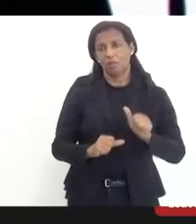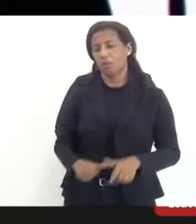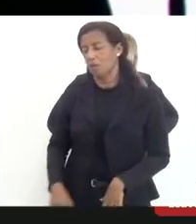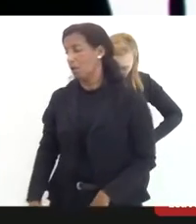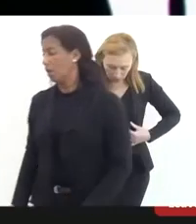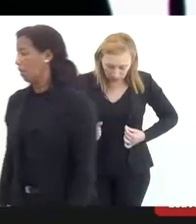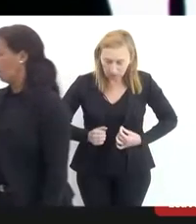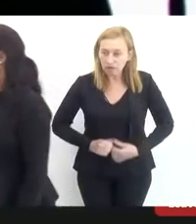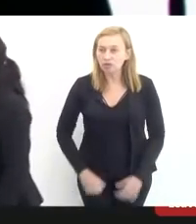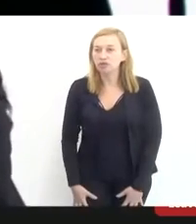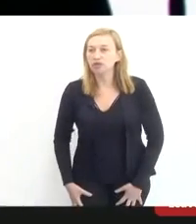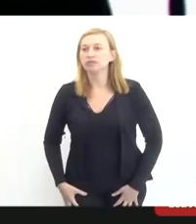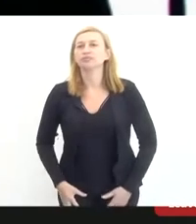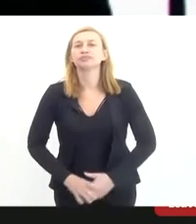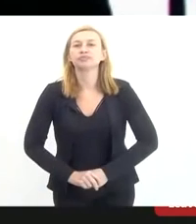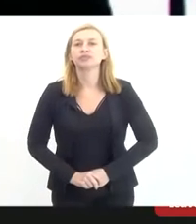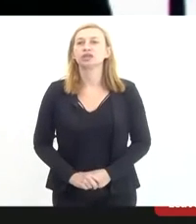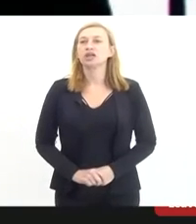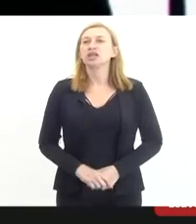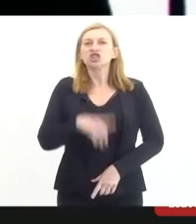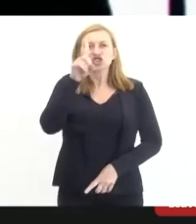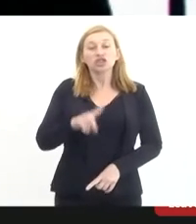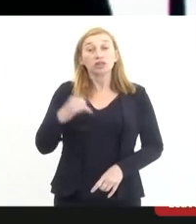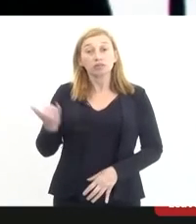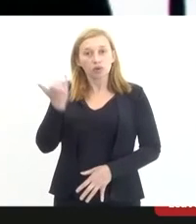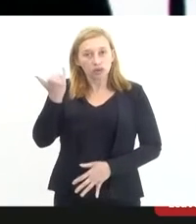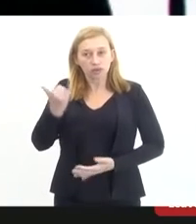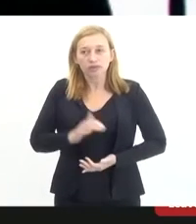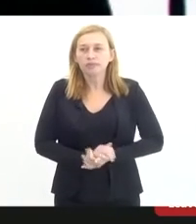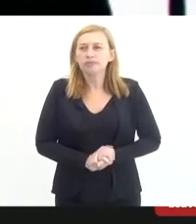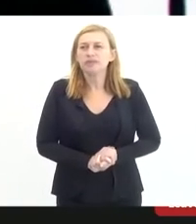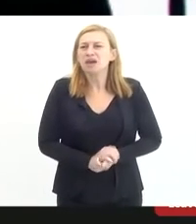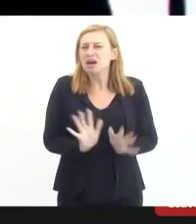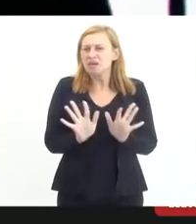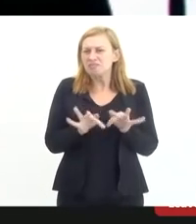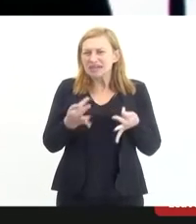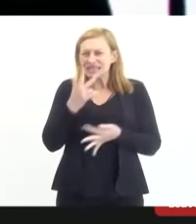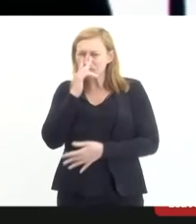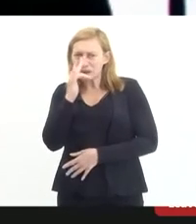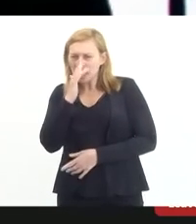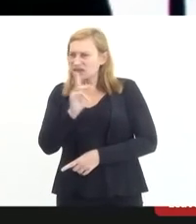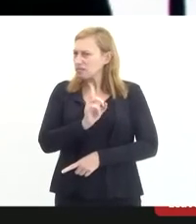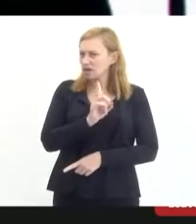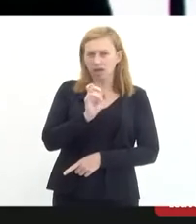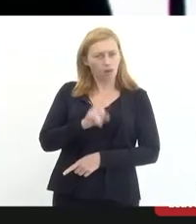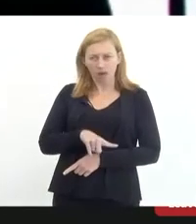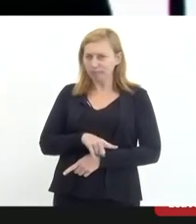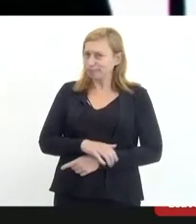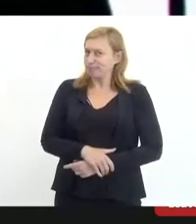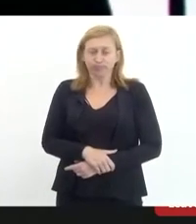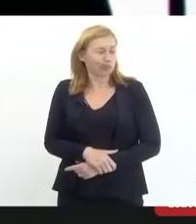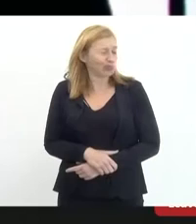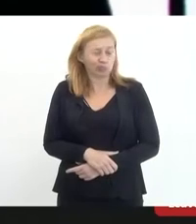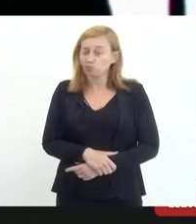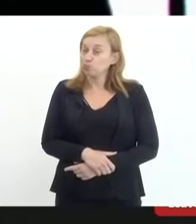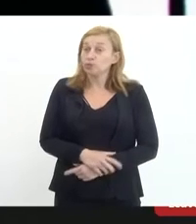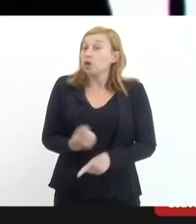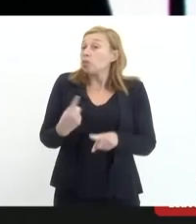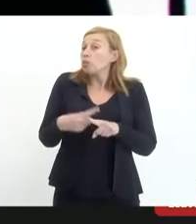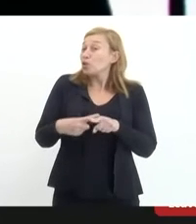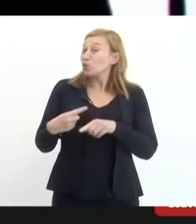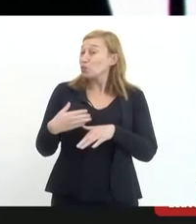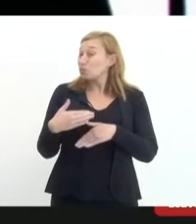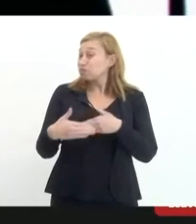pericial, desse direito tão importante. Parece simples, gente, mas nós sabemos que não é. Porque o